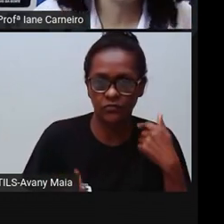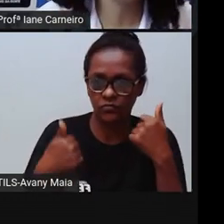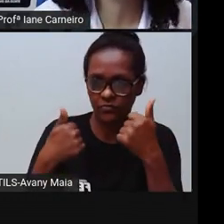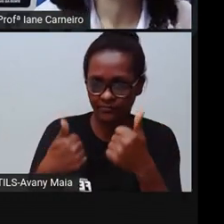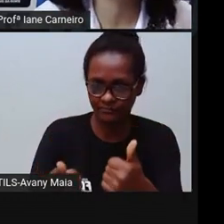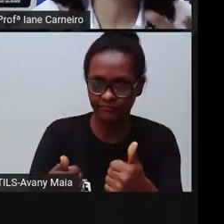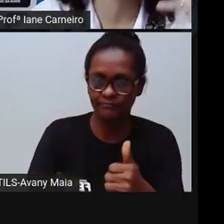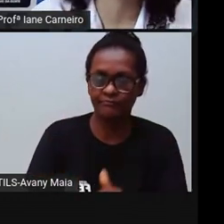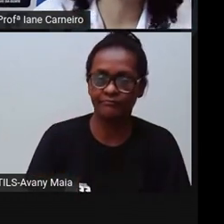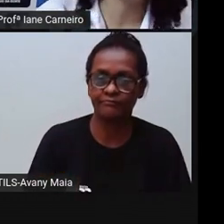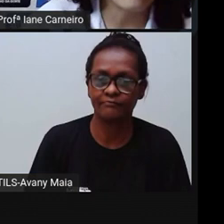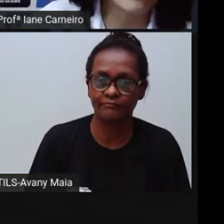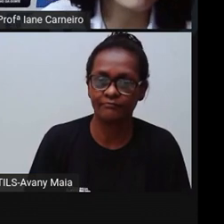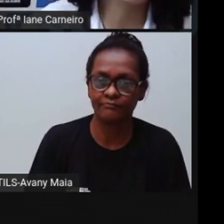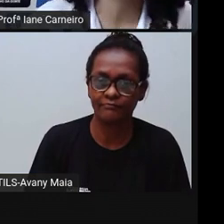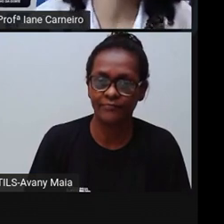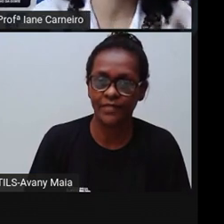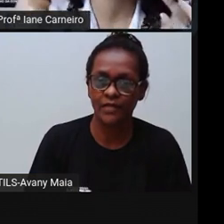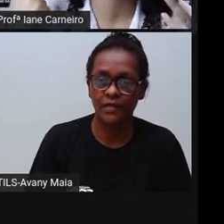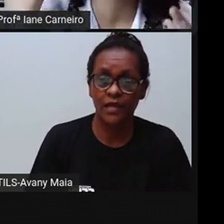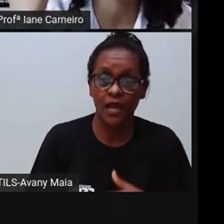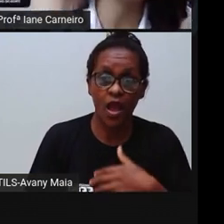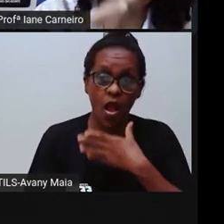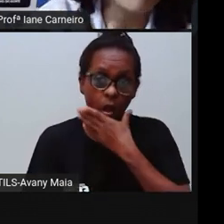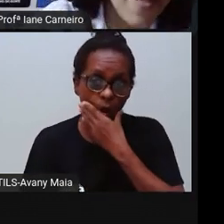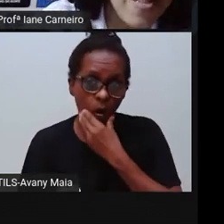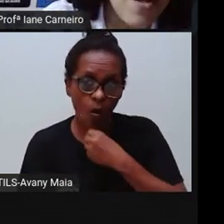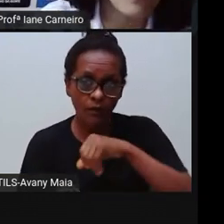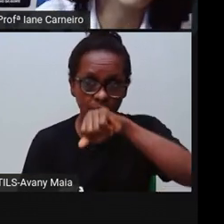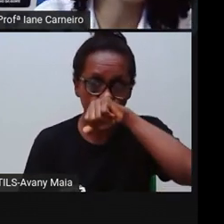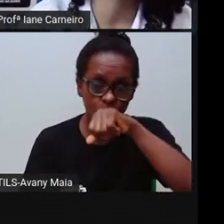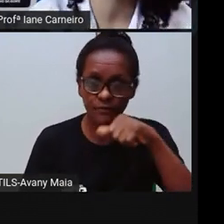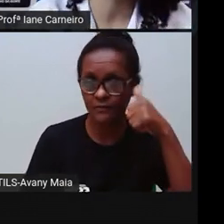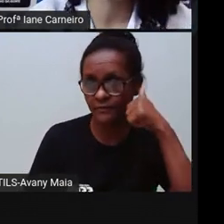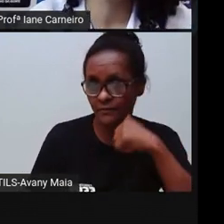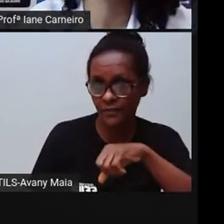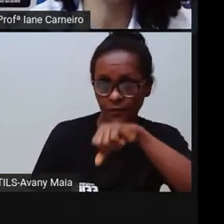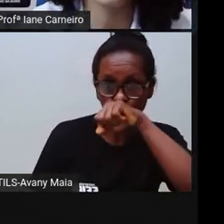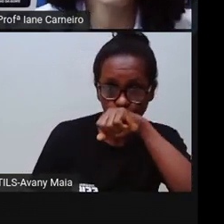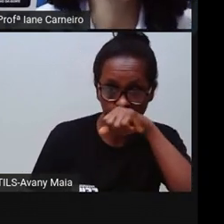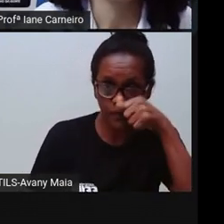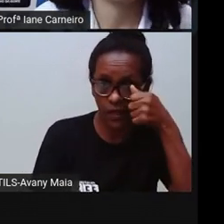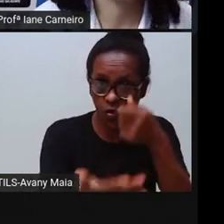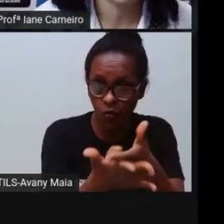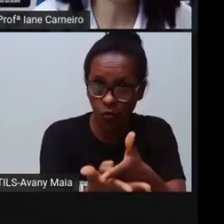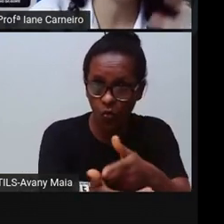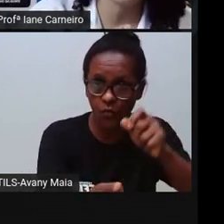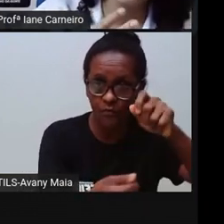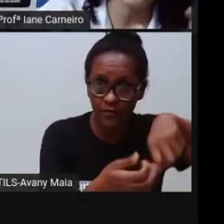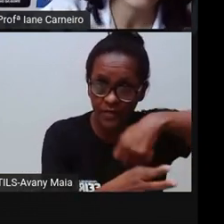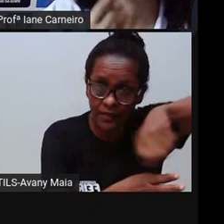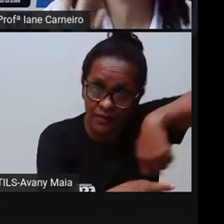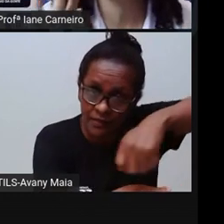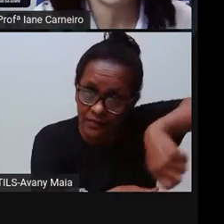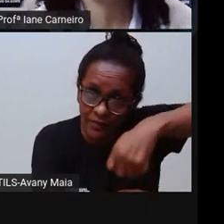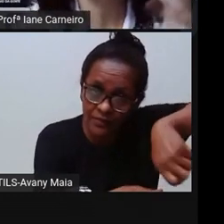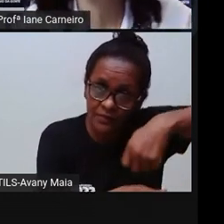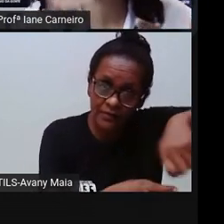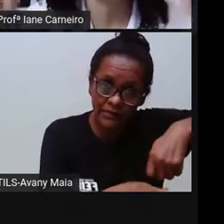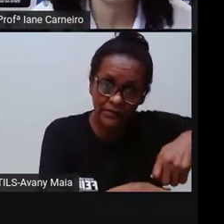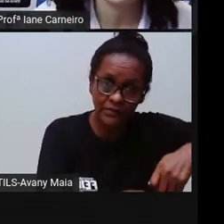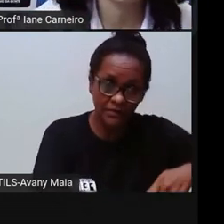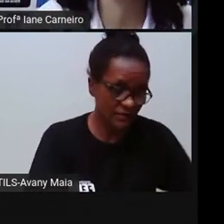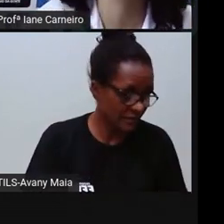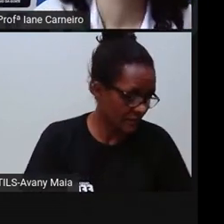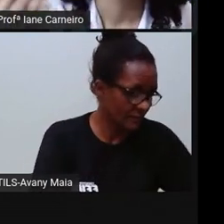o adulto que tem que comprar o alimento, é o adulto que tem que preparar o alimento para essa criança, né? A criança pode ajudar em